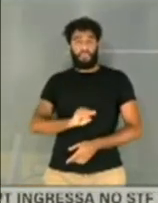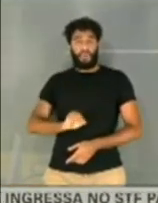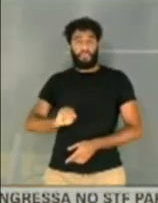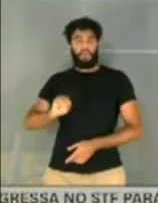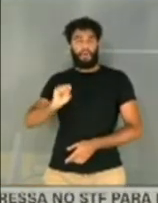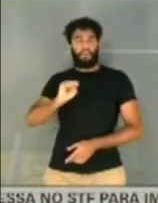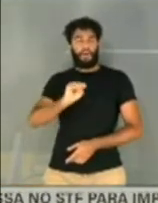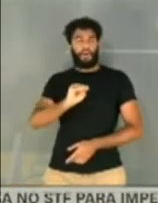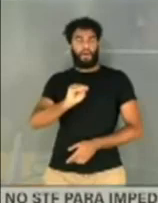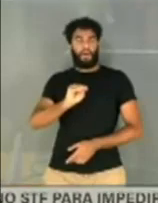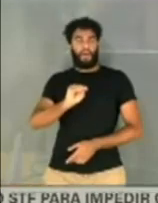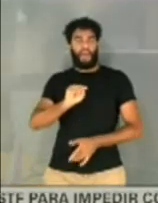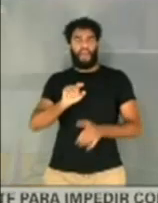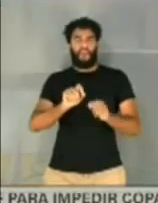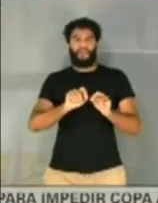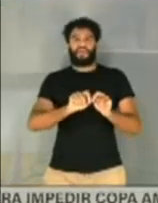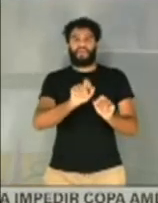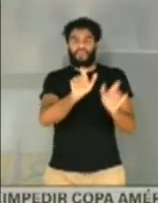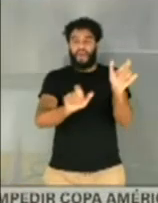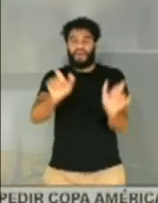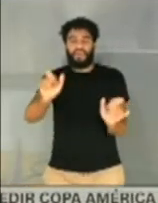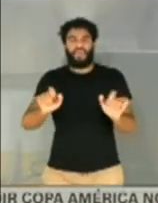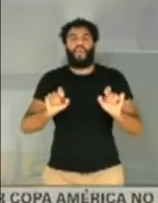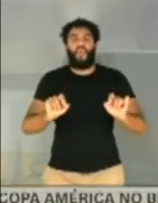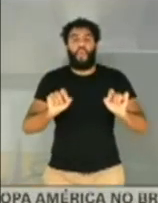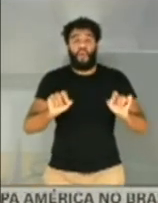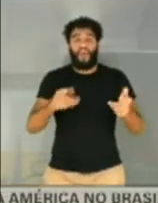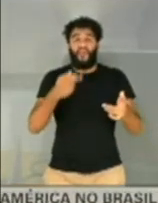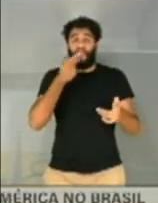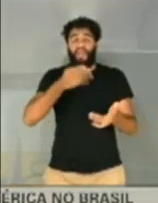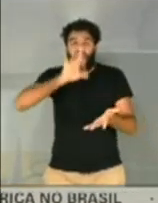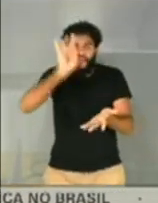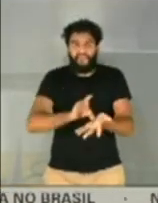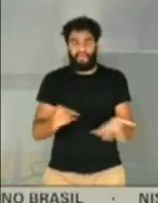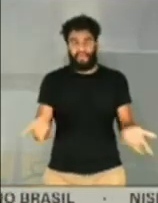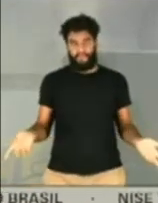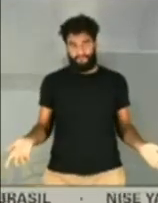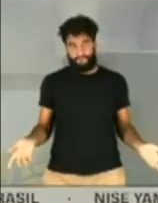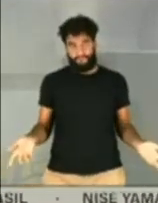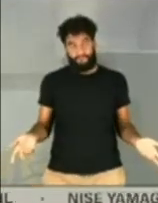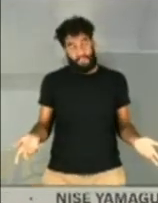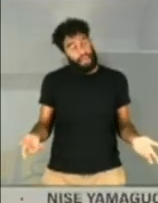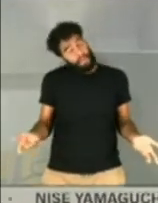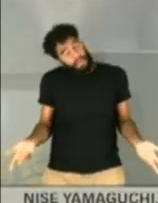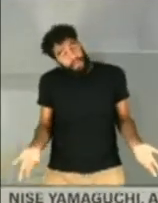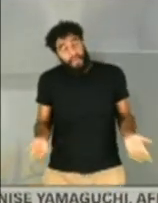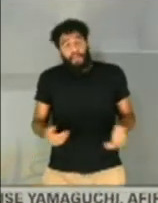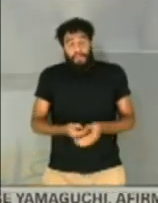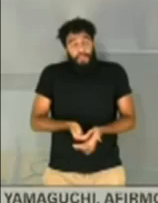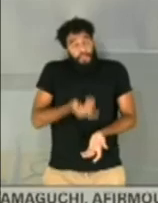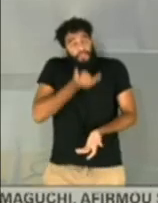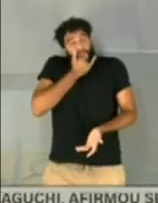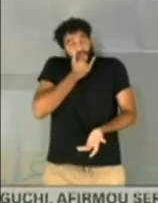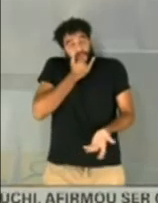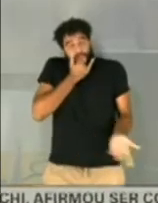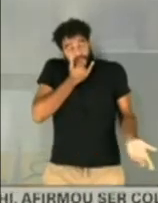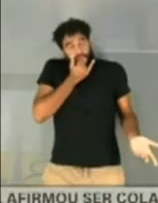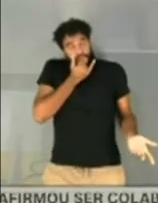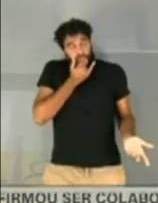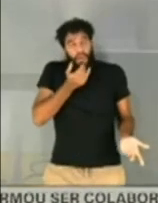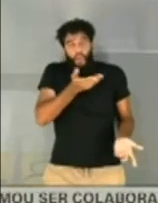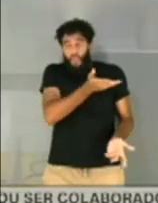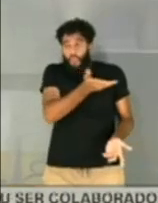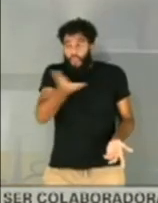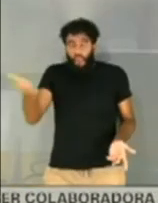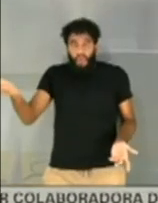falar, convence as pessoas como se a senhora estivesse falando a verdade. Infelizmente, doutora Anice, o que os seus